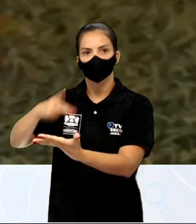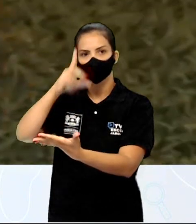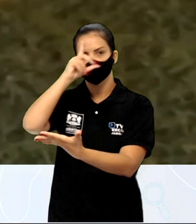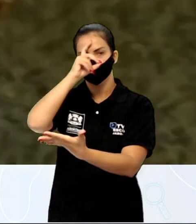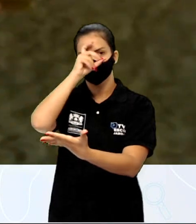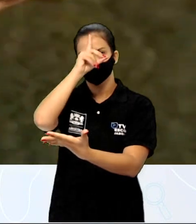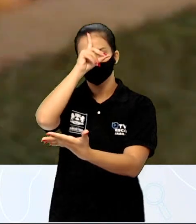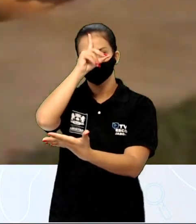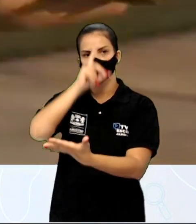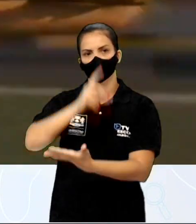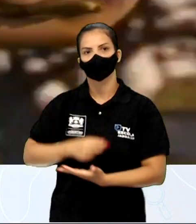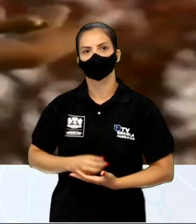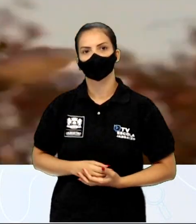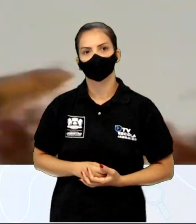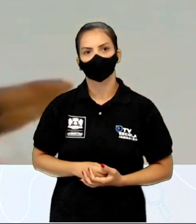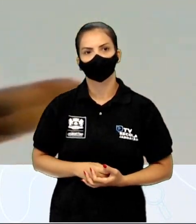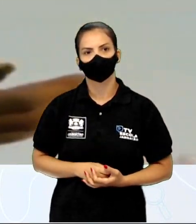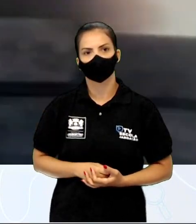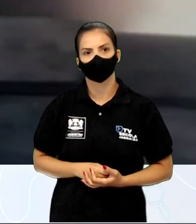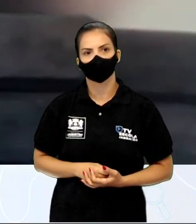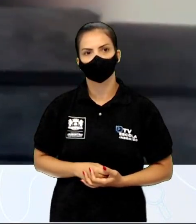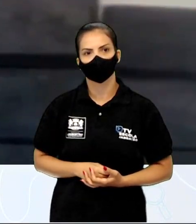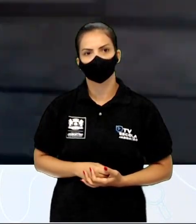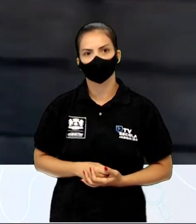Eu sou um assassino.